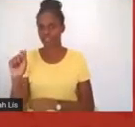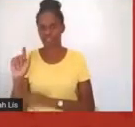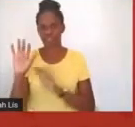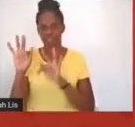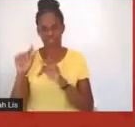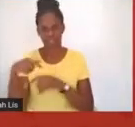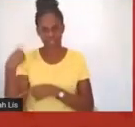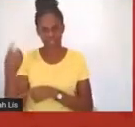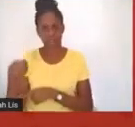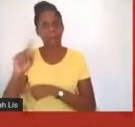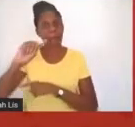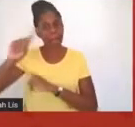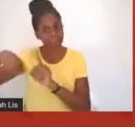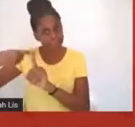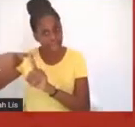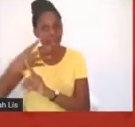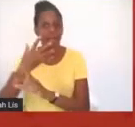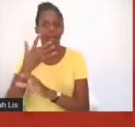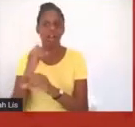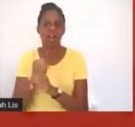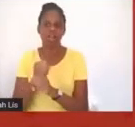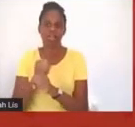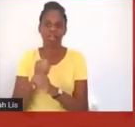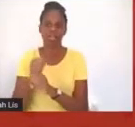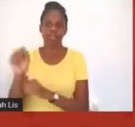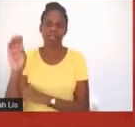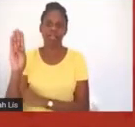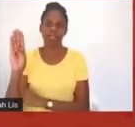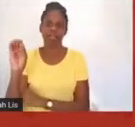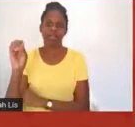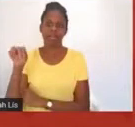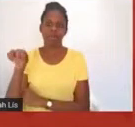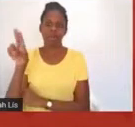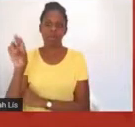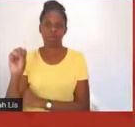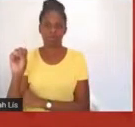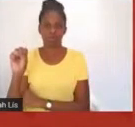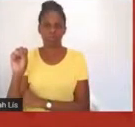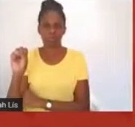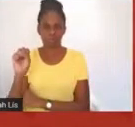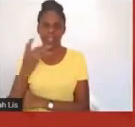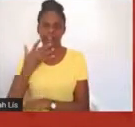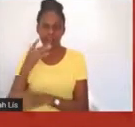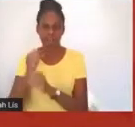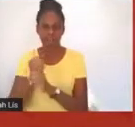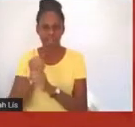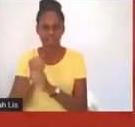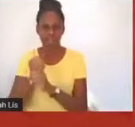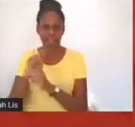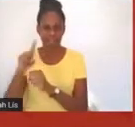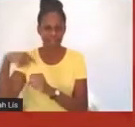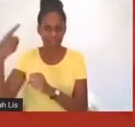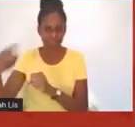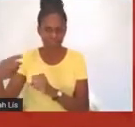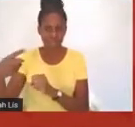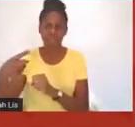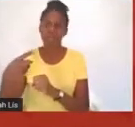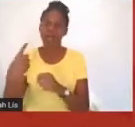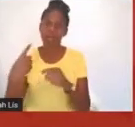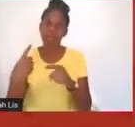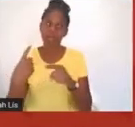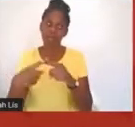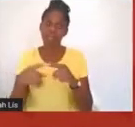bônus, né, até um ponto a mais na média que estaria atrelado à qualidade do envolvimento deles